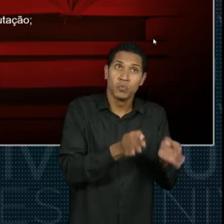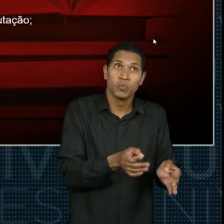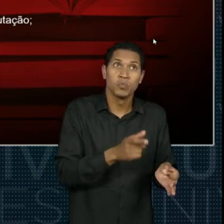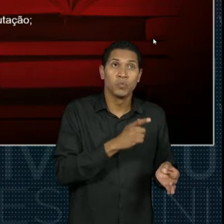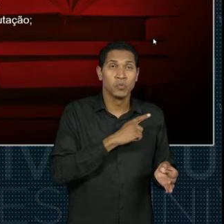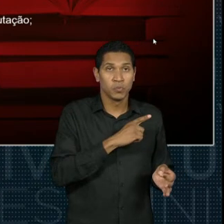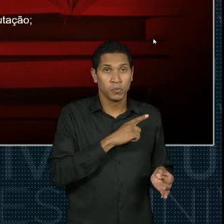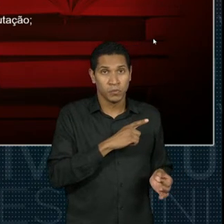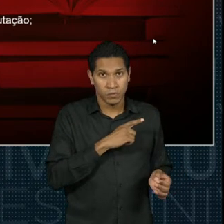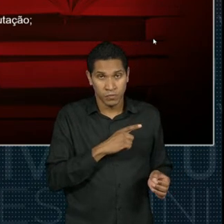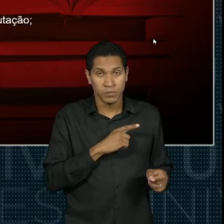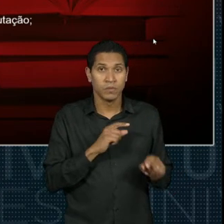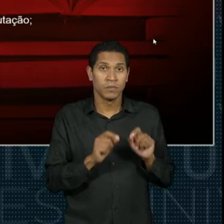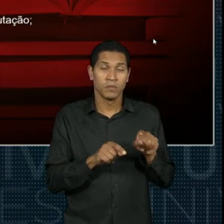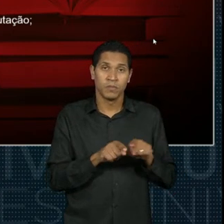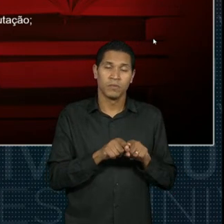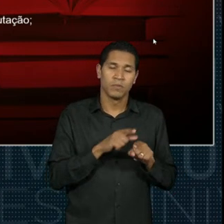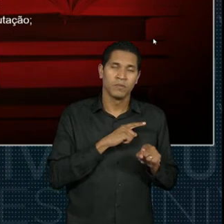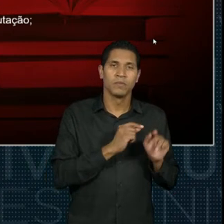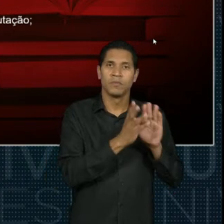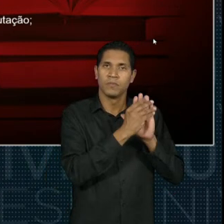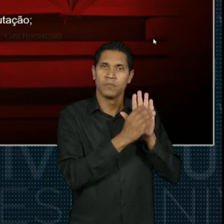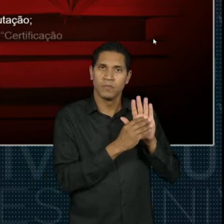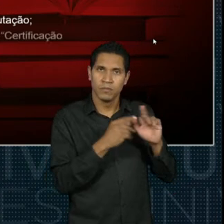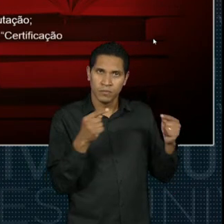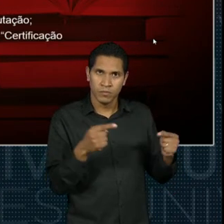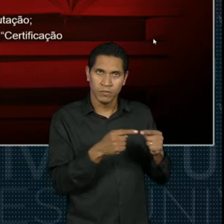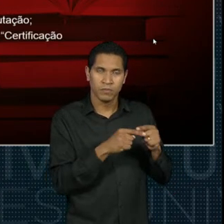escopo do eixo da computação. Sim.